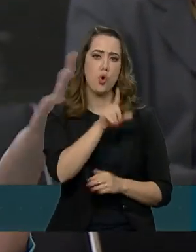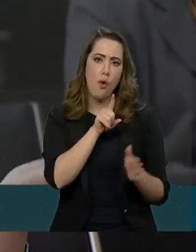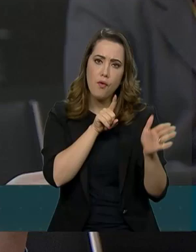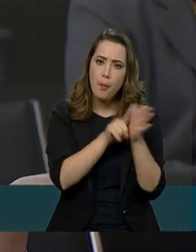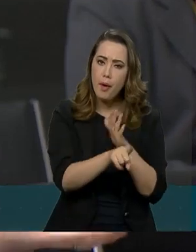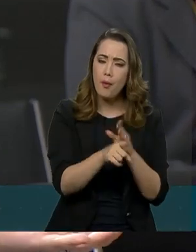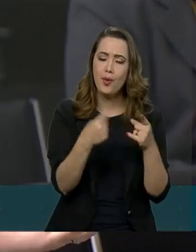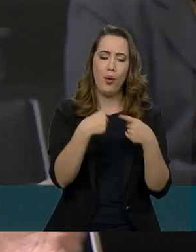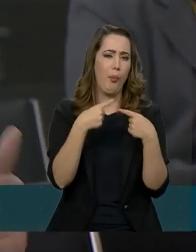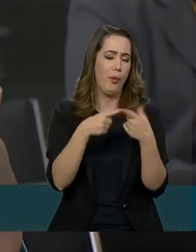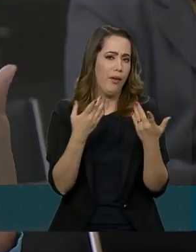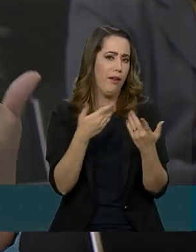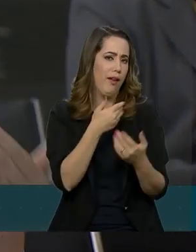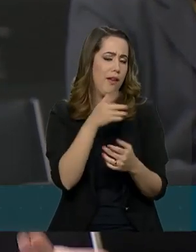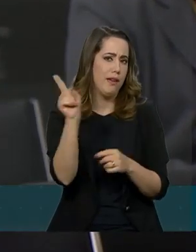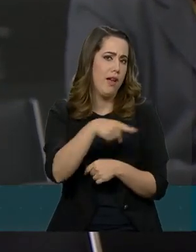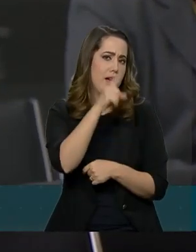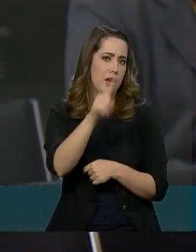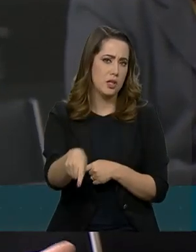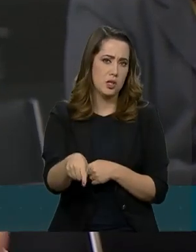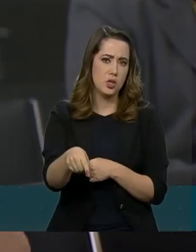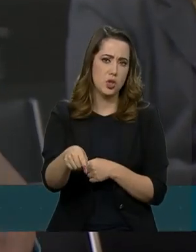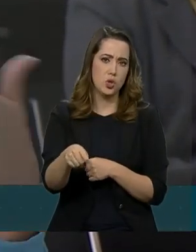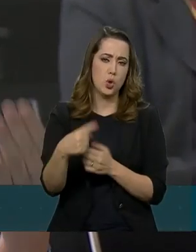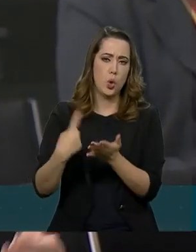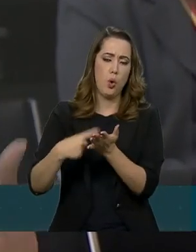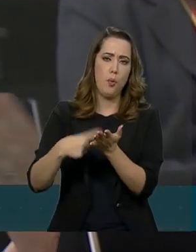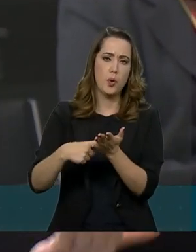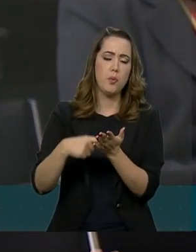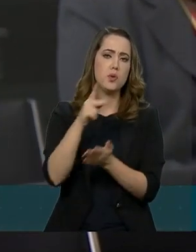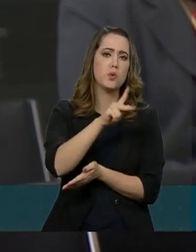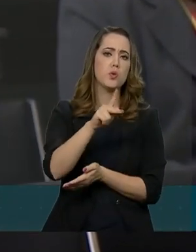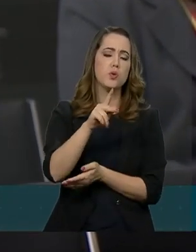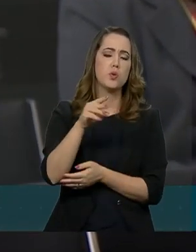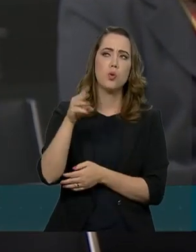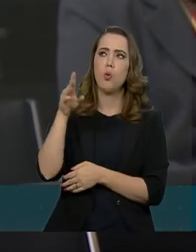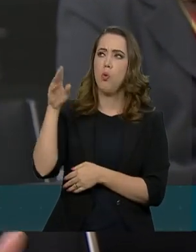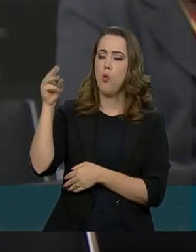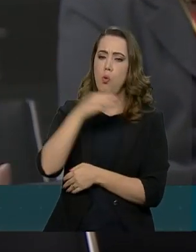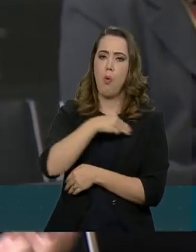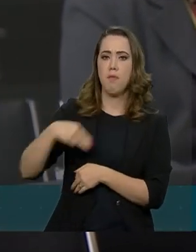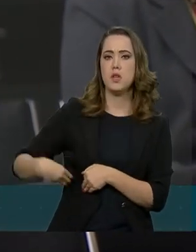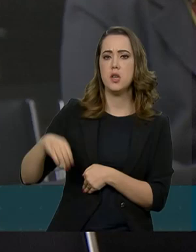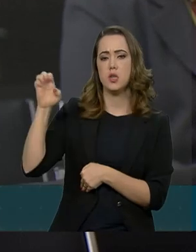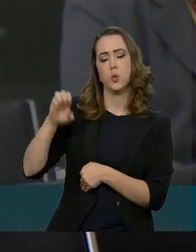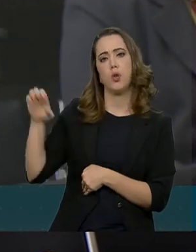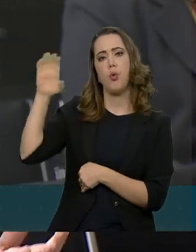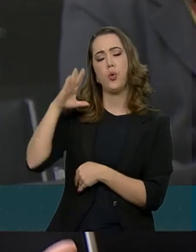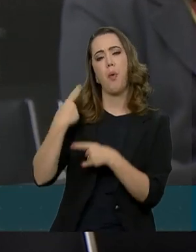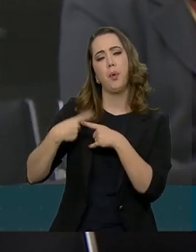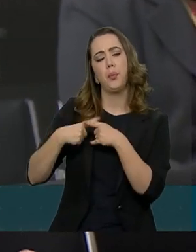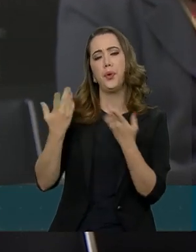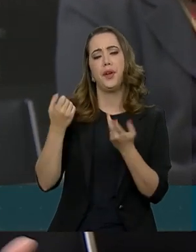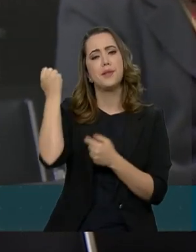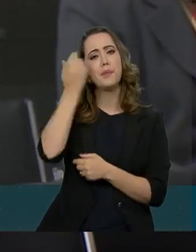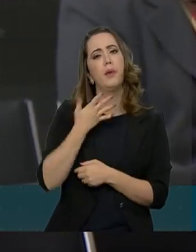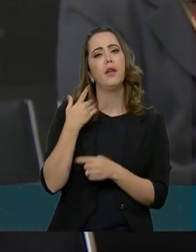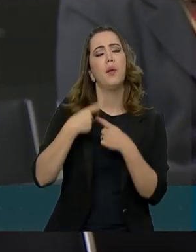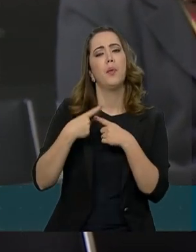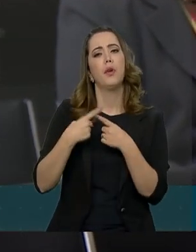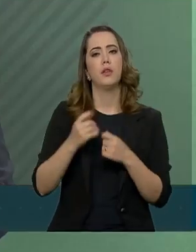cancelamento com o ministro, o fala que há problemas de agenda, mas que outra agenda ele tinha nesse momento? Queria saber se o poderia me esclarecer.